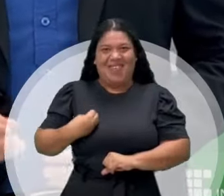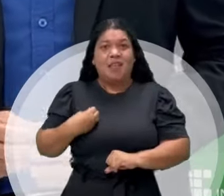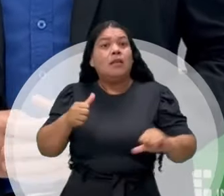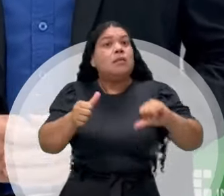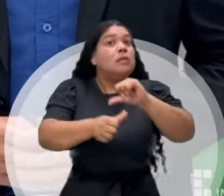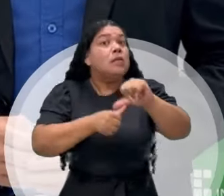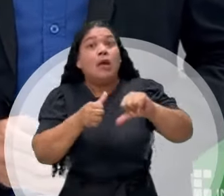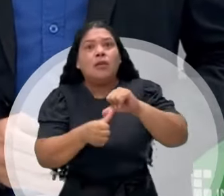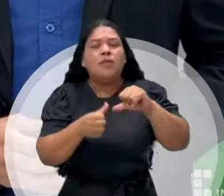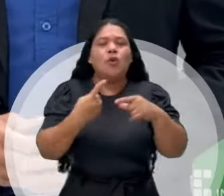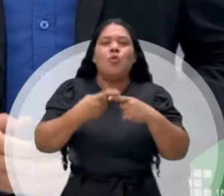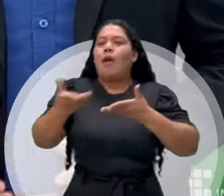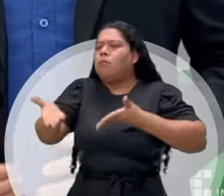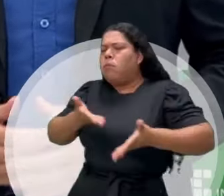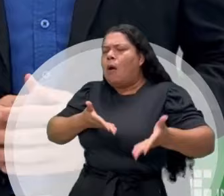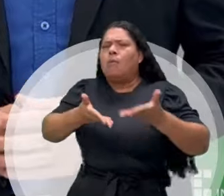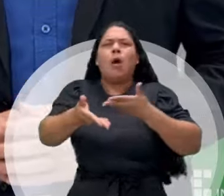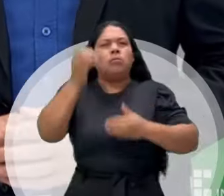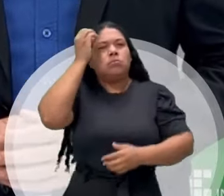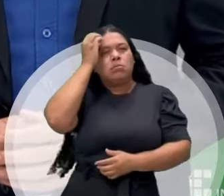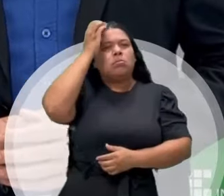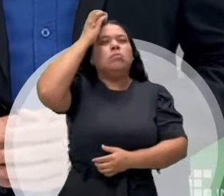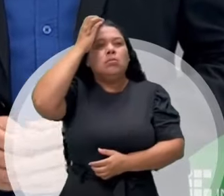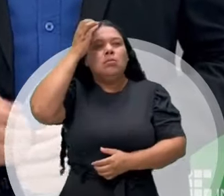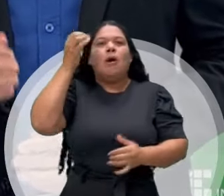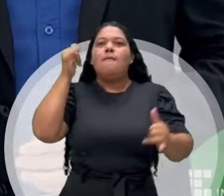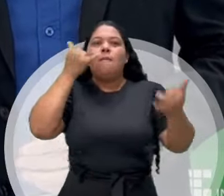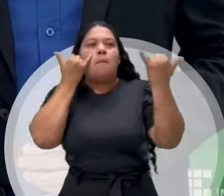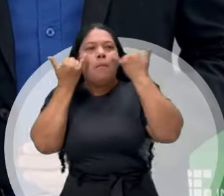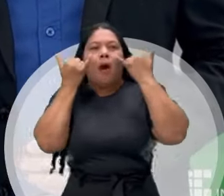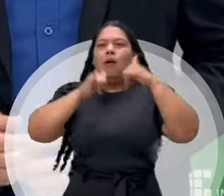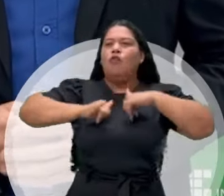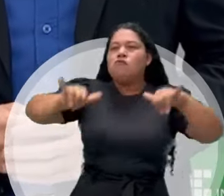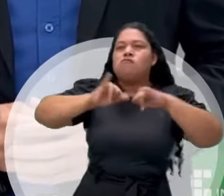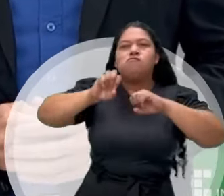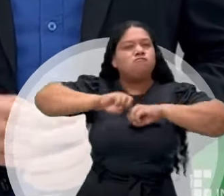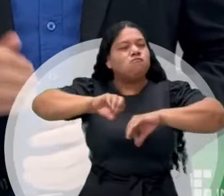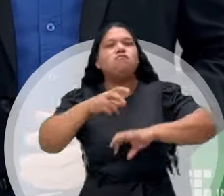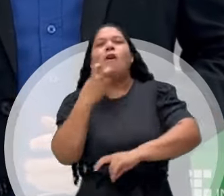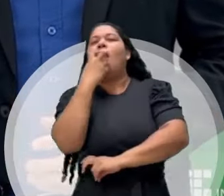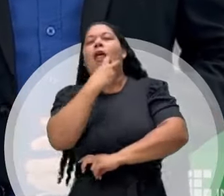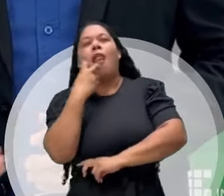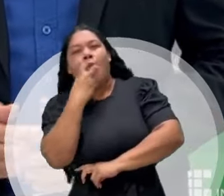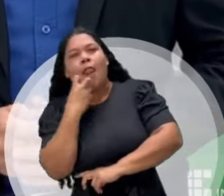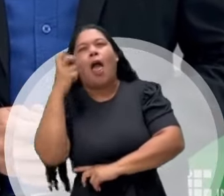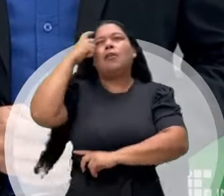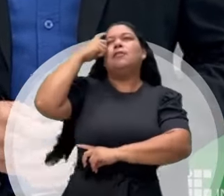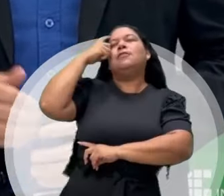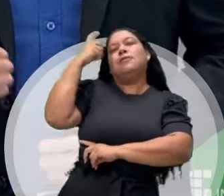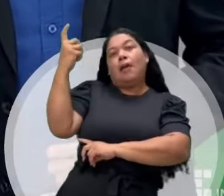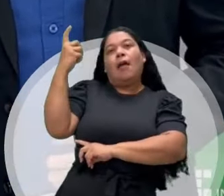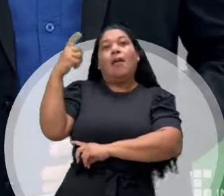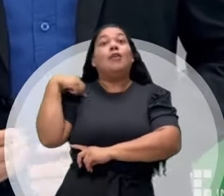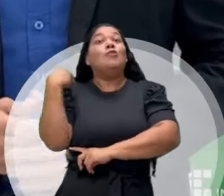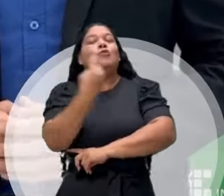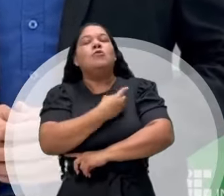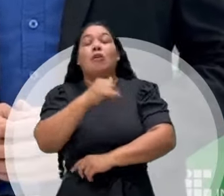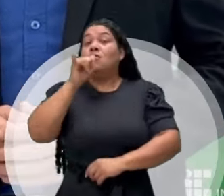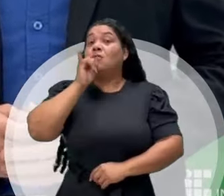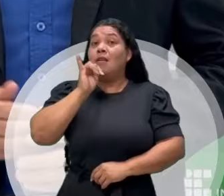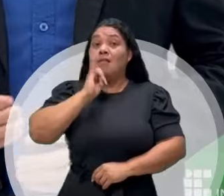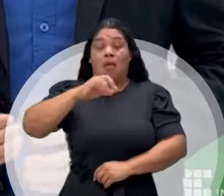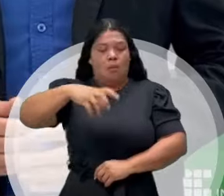Transforma vidas pela construção e partilha do conhecimento, por meio da nossa voz, por meio das nossas ideias, dos nossos